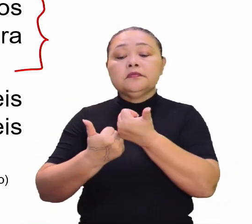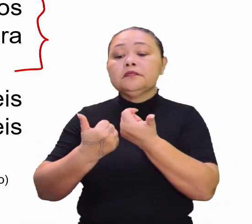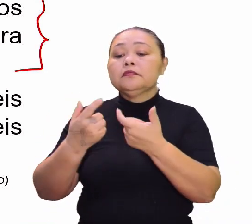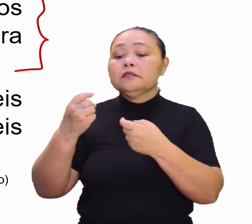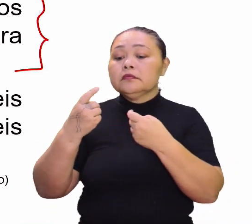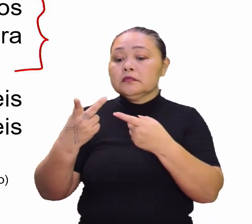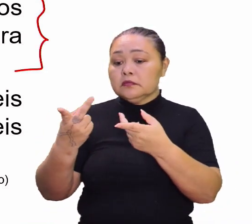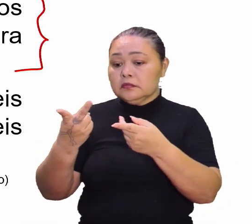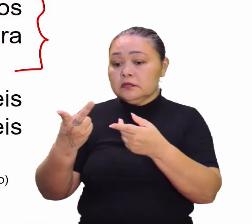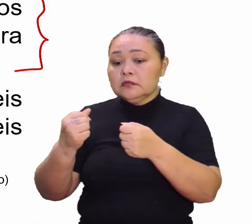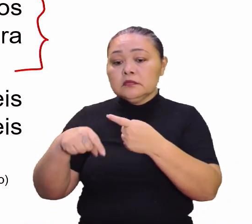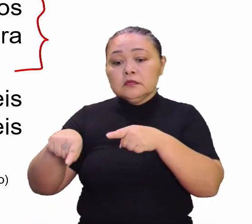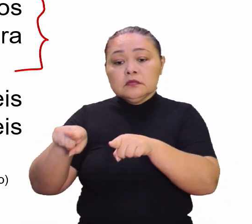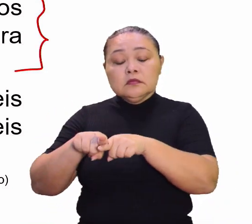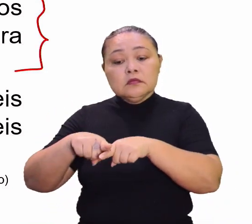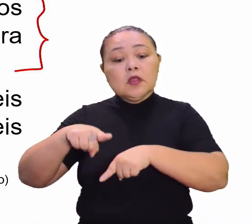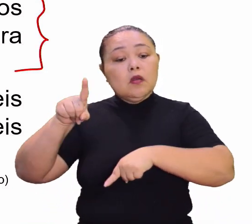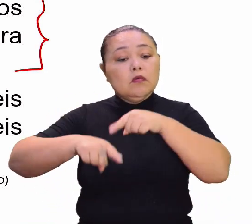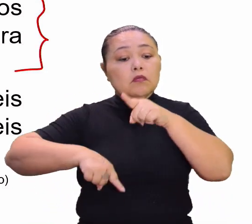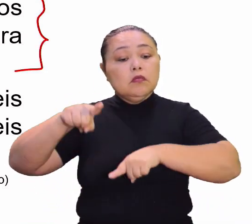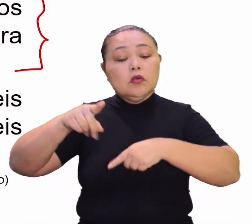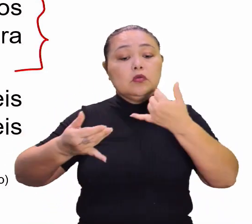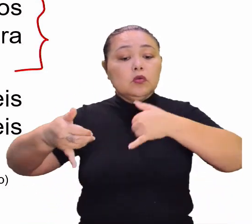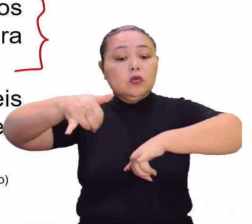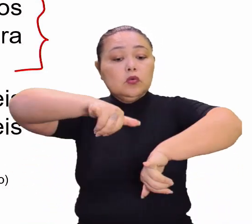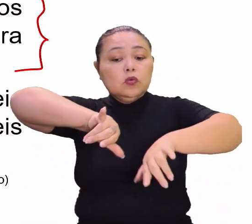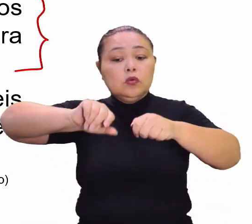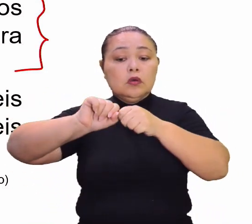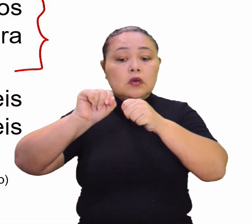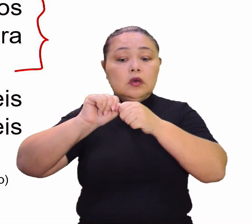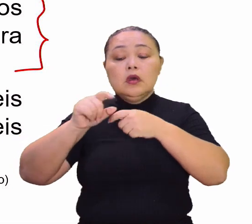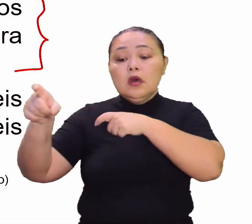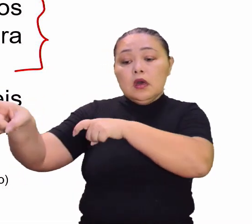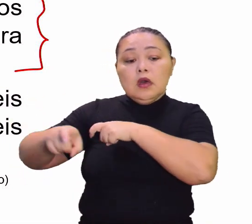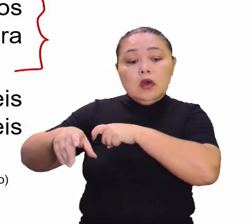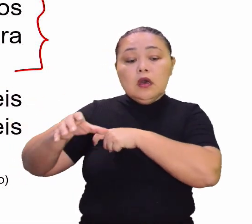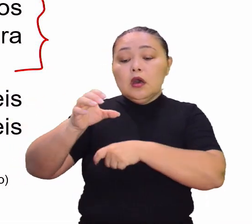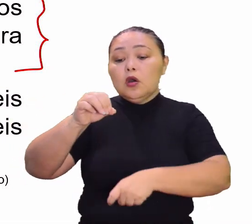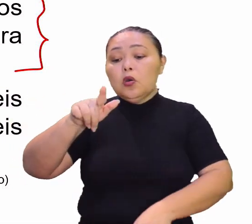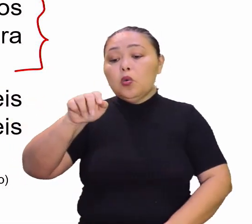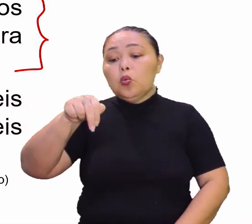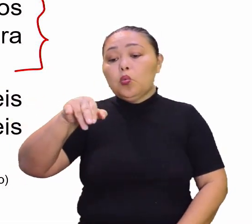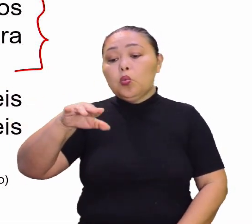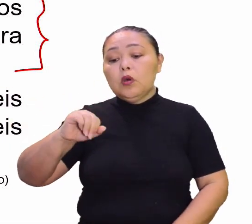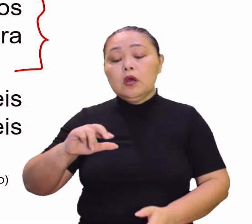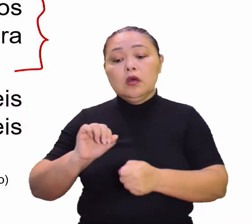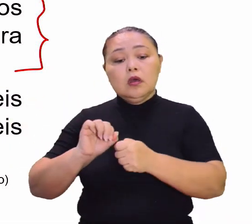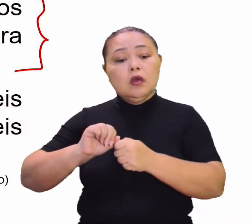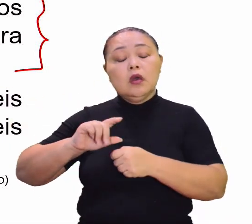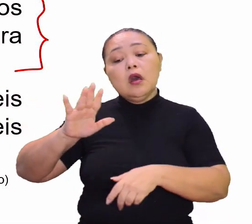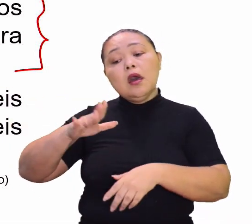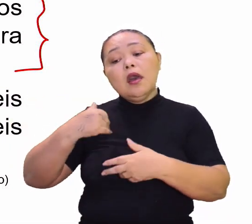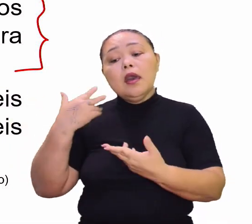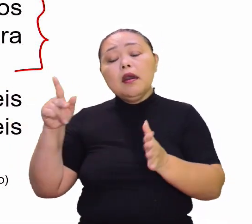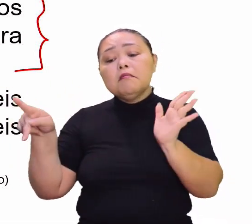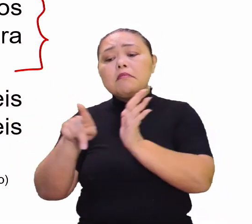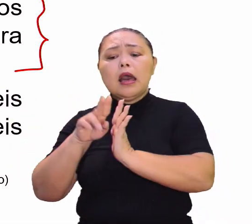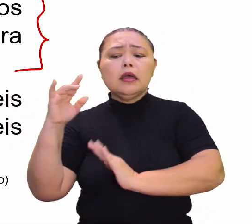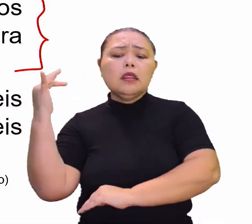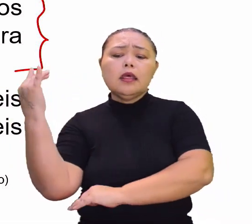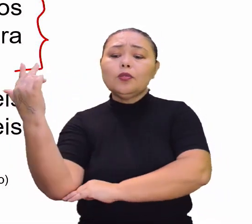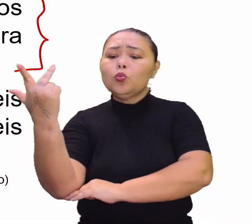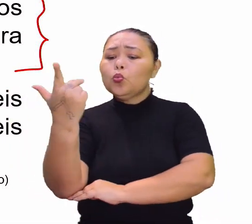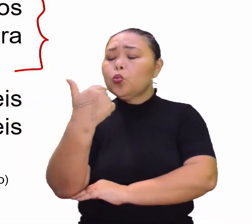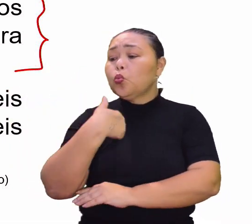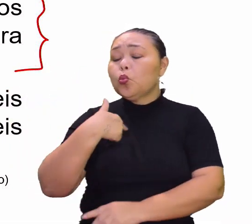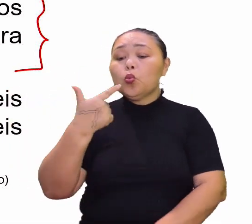de agrotóxicos e produtos químicos por elementos da agricultura orgânica. Porque essa agricultura orgânica aqui é a agricultura mais natural, que não vai utilizar